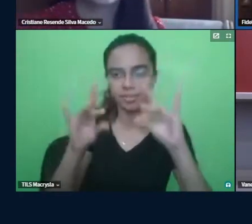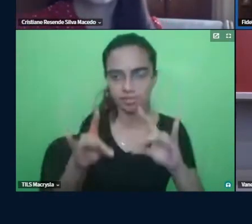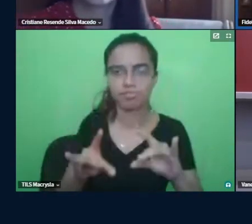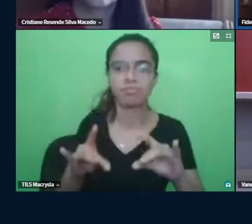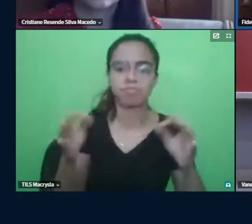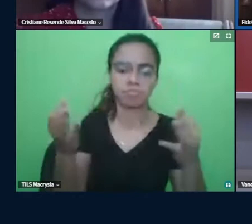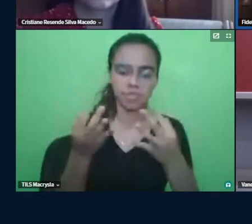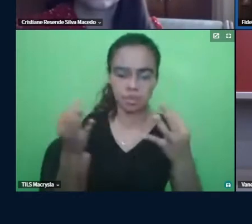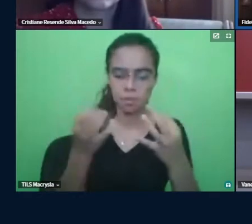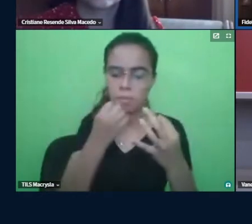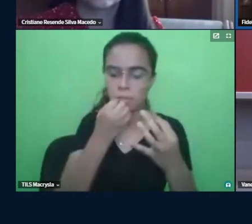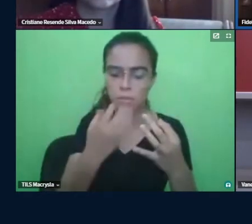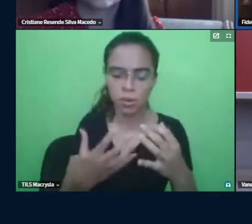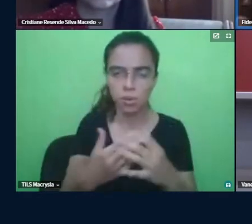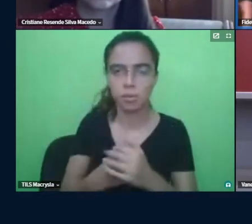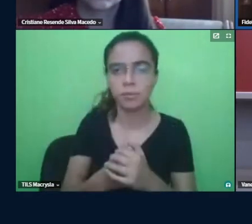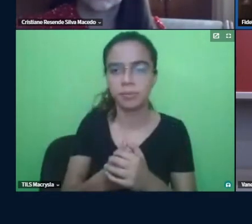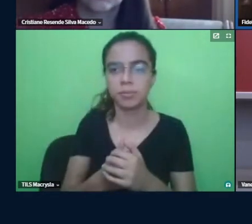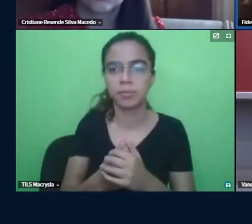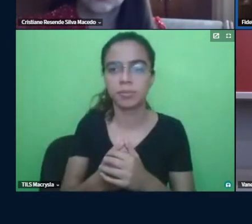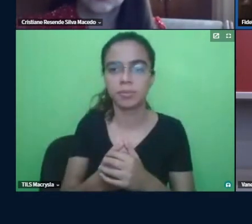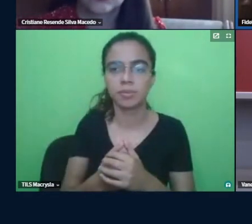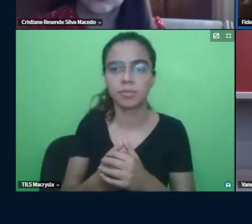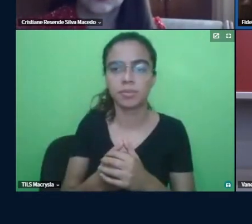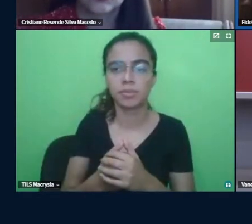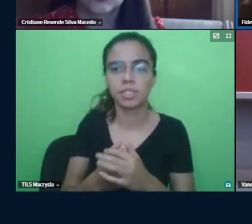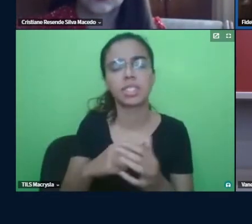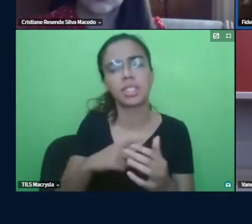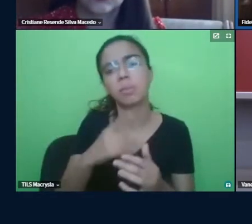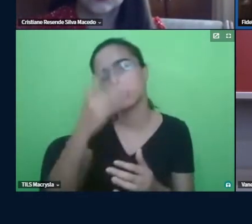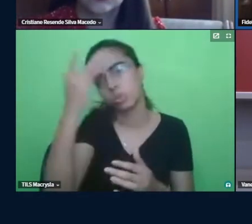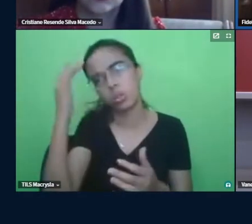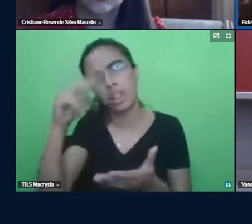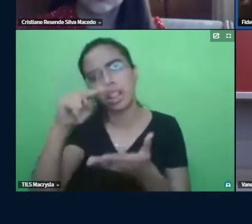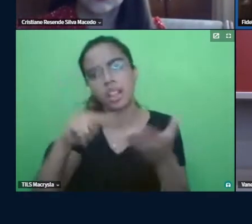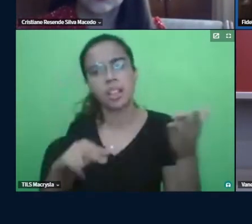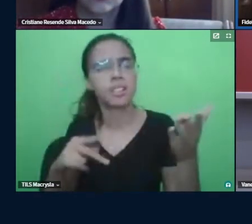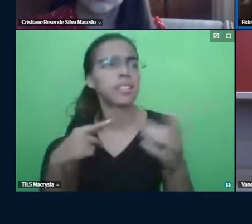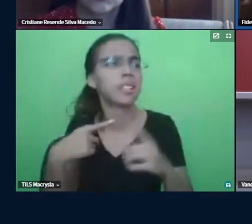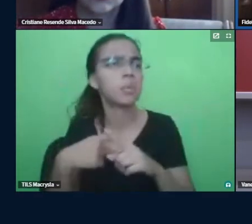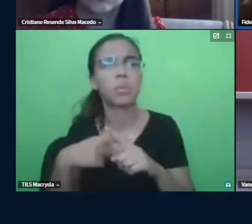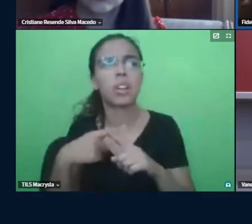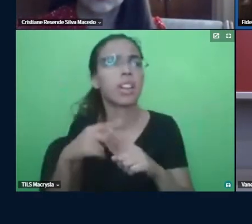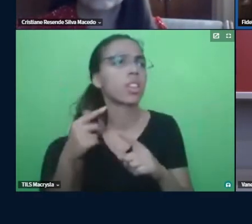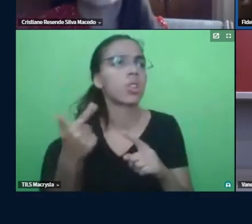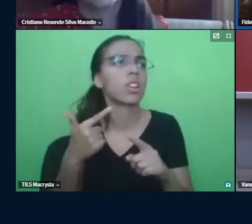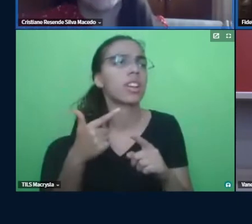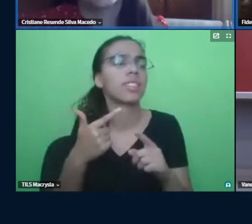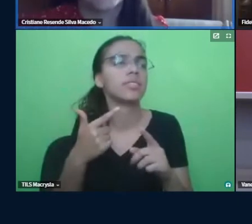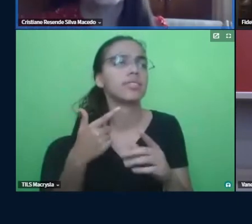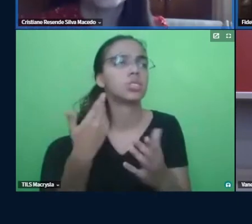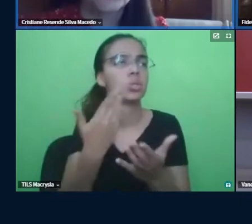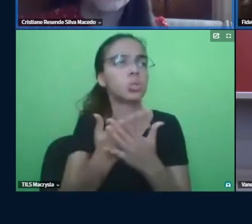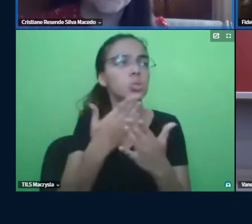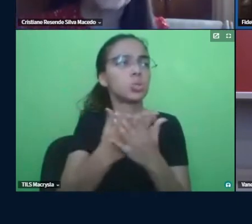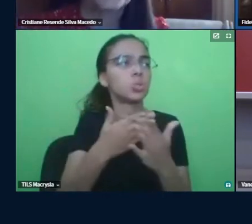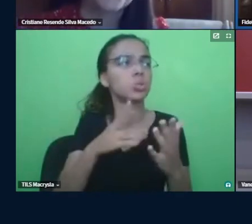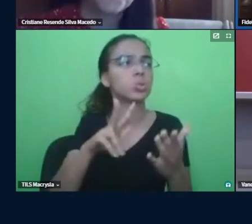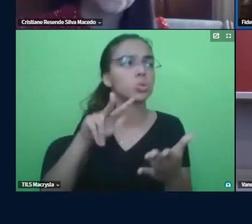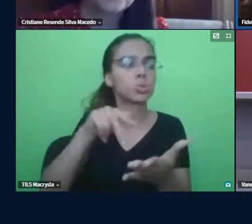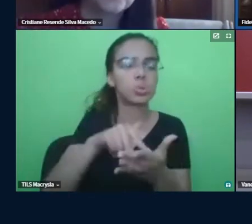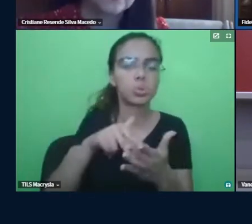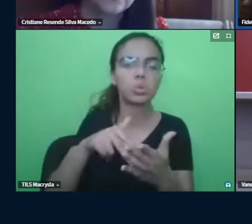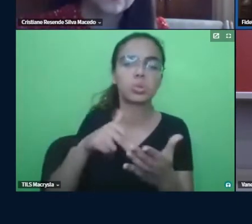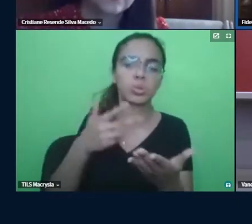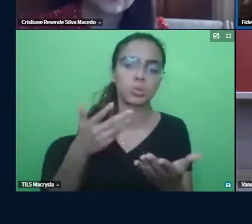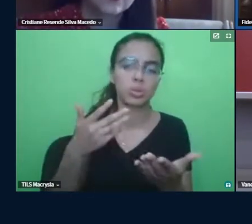interventiva absolutamente mas alguém que poderia ler falar não mas por que que não é um estudo de casa interventivo sim qual faz o que